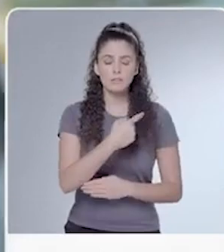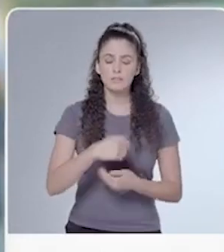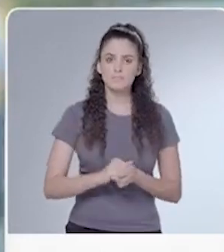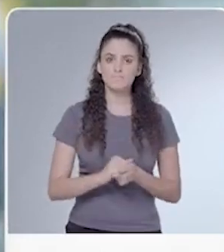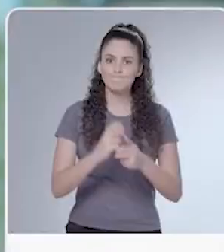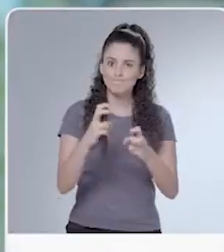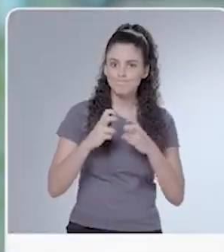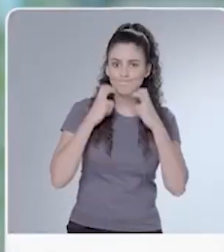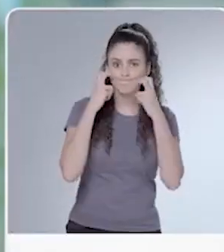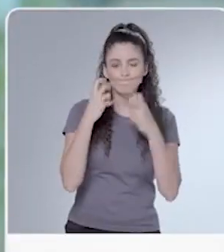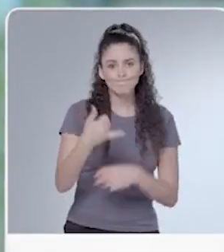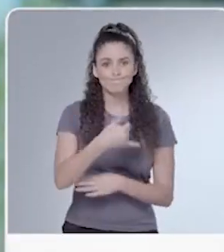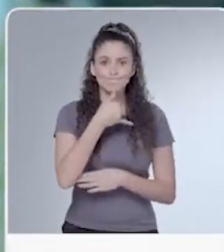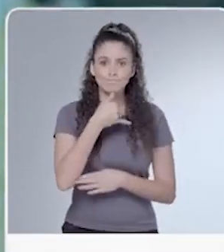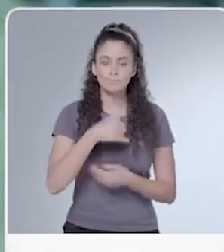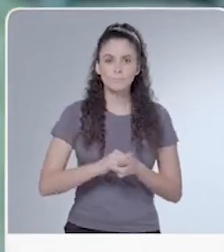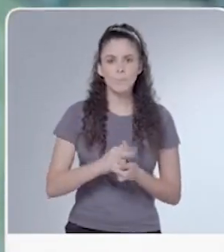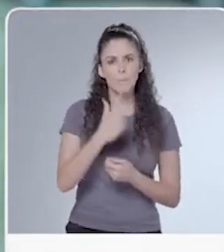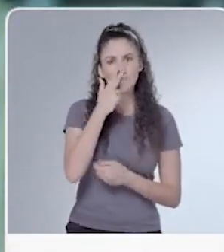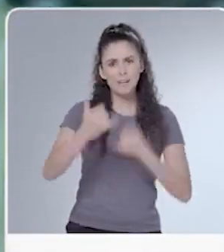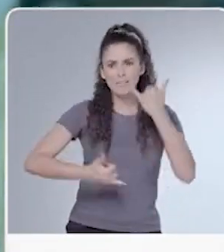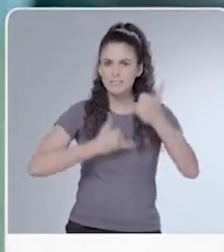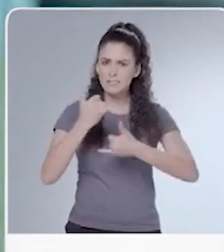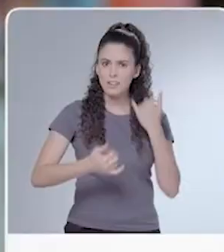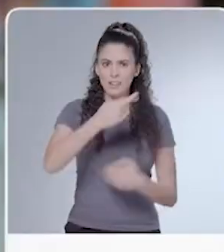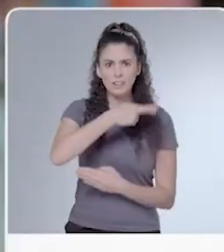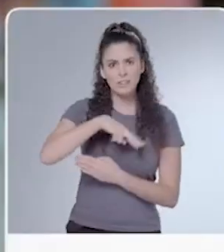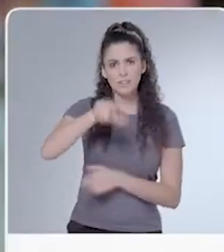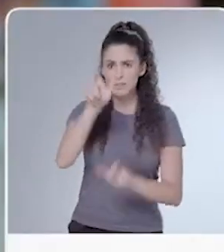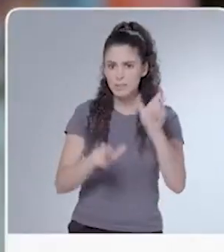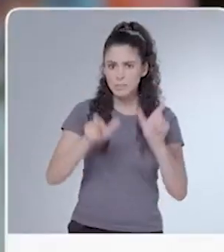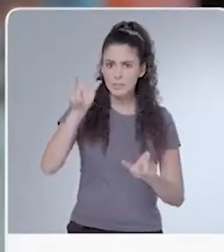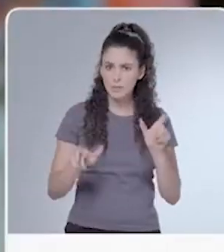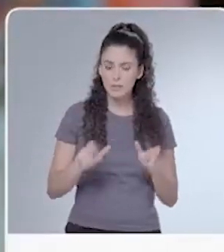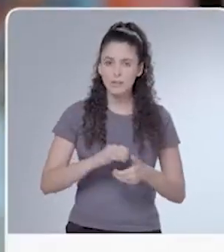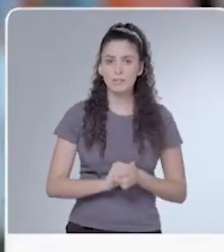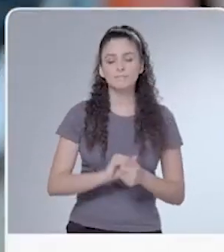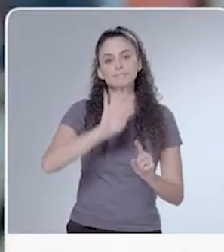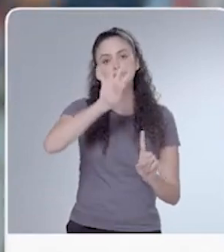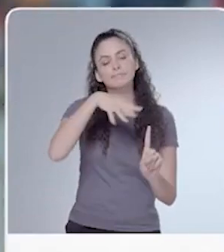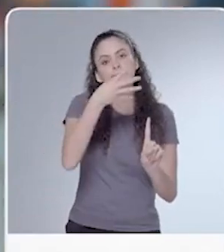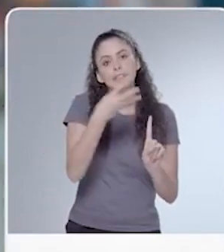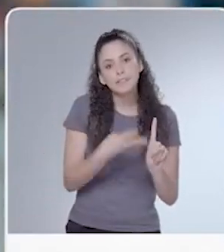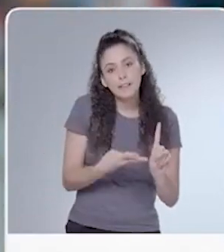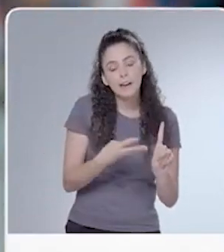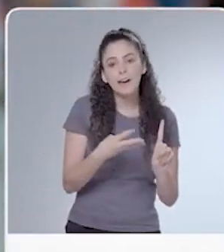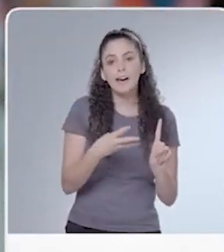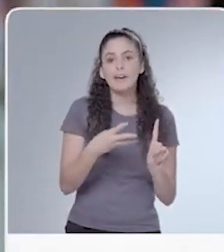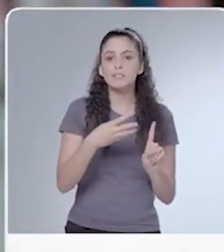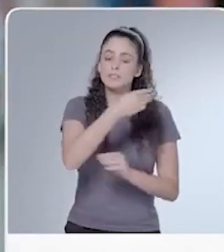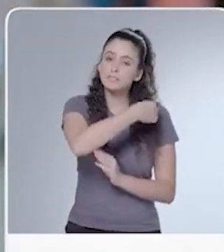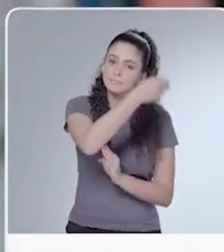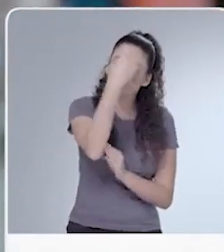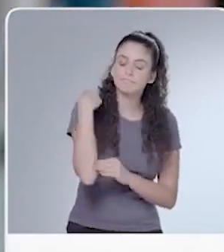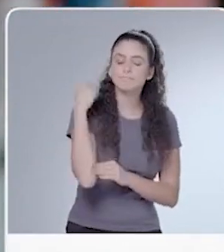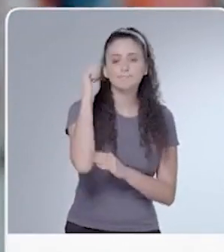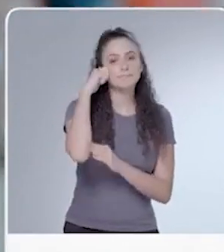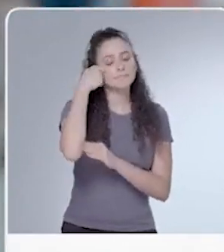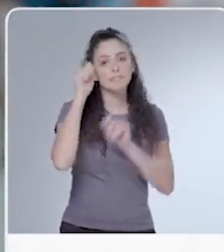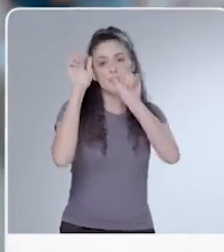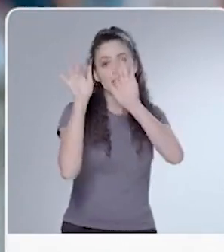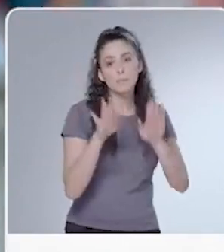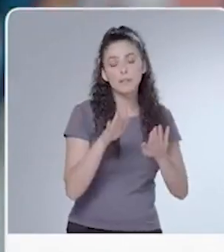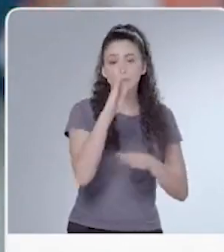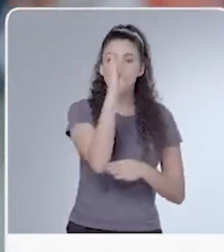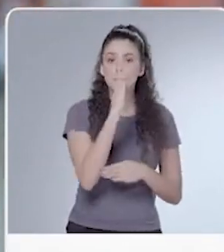revoltante, é triste. Estão brincando com a religião das pessoas. Um momento de homenagem à Nossa Senhora Aparecida, que é a padroeira do